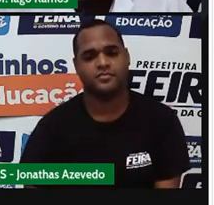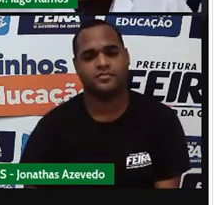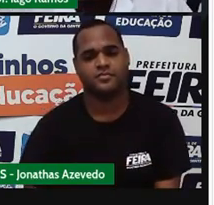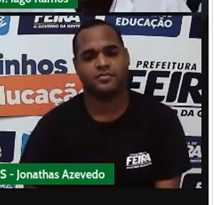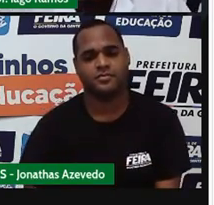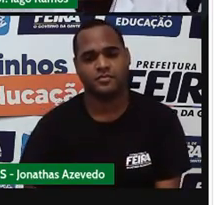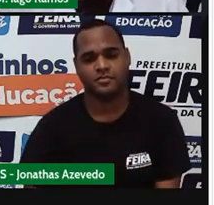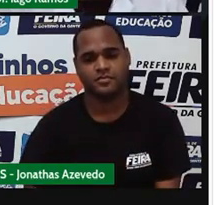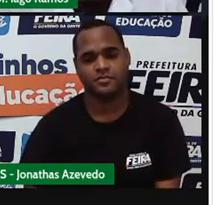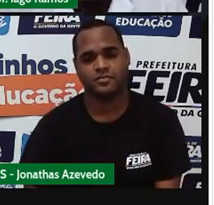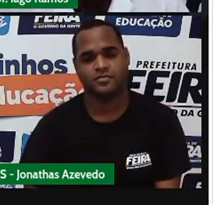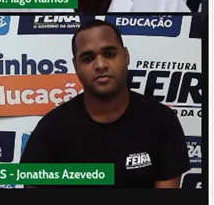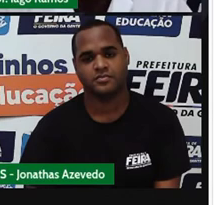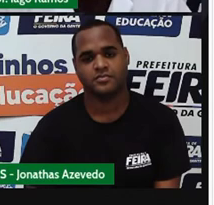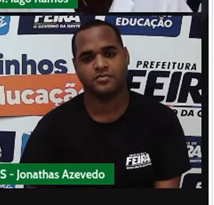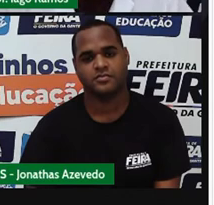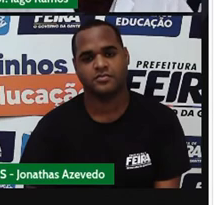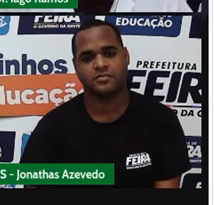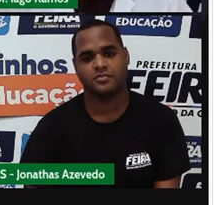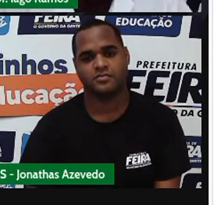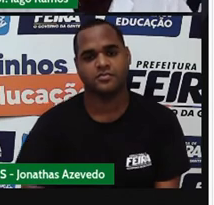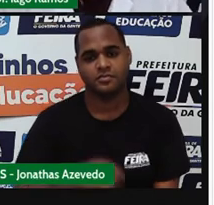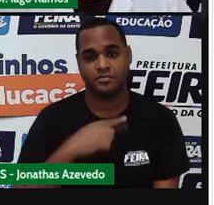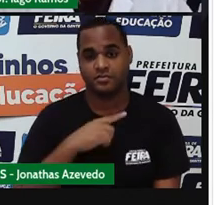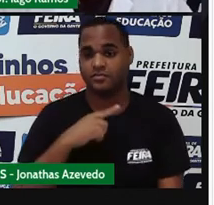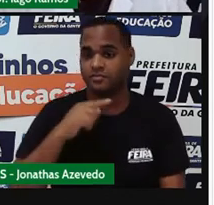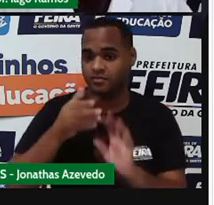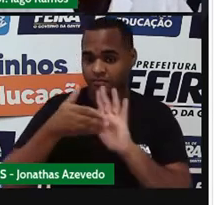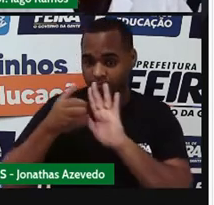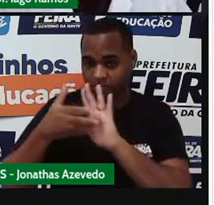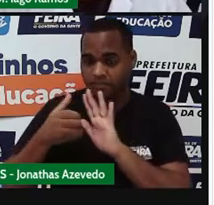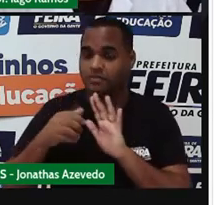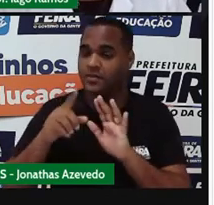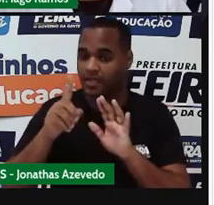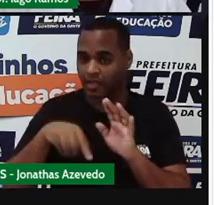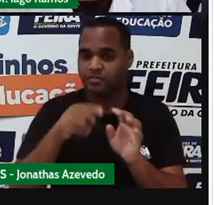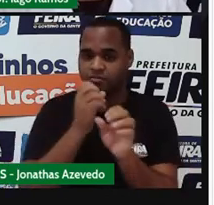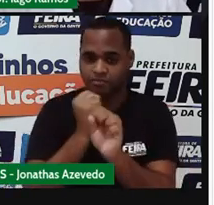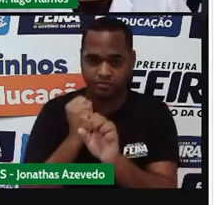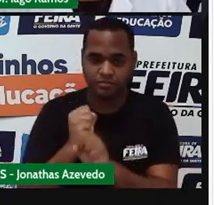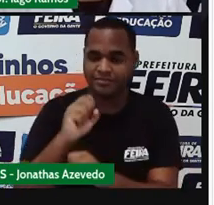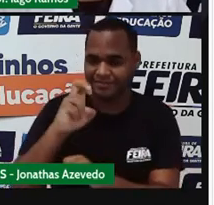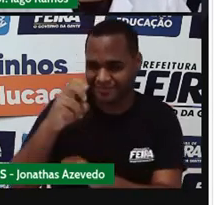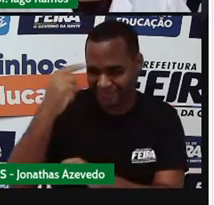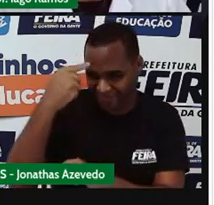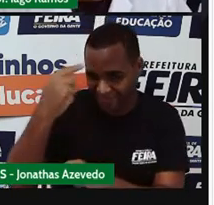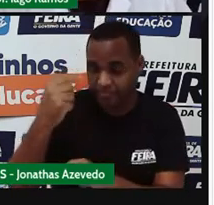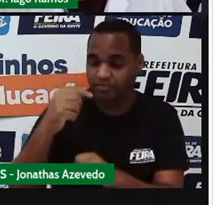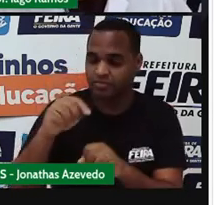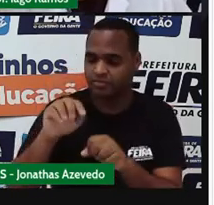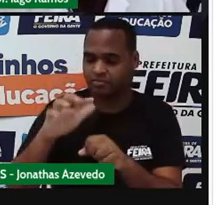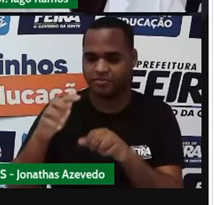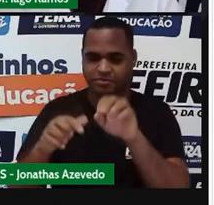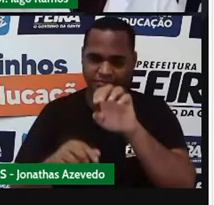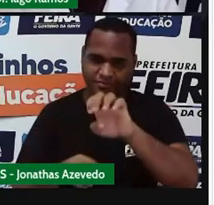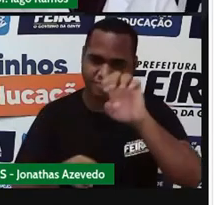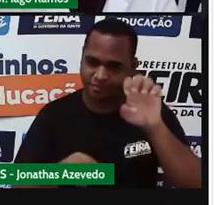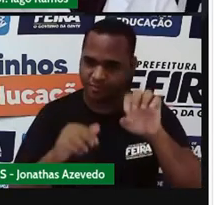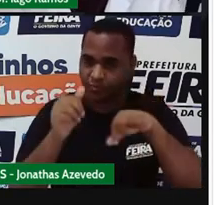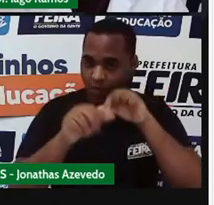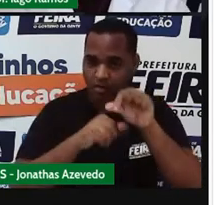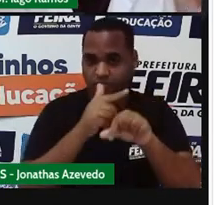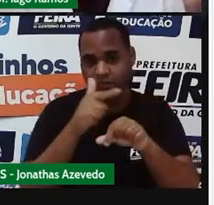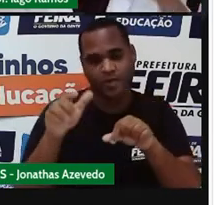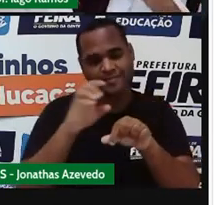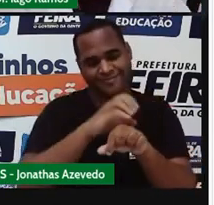Eu vou tirar o peso de 5 desse lado do lado esquerdo e vou colocar do